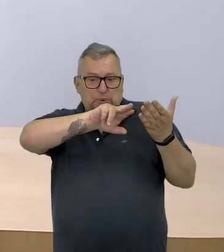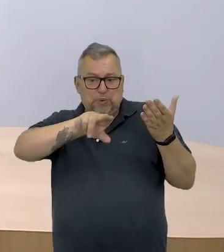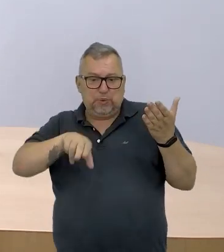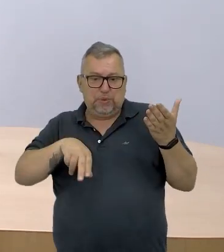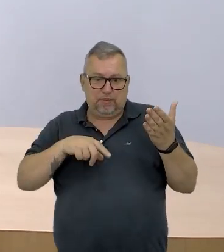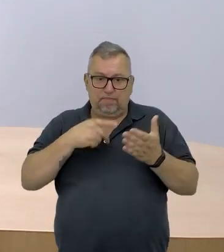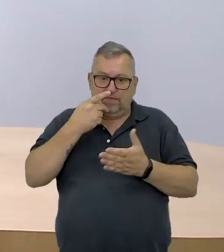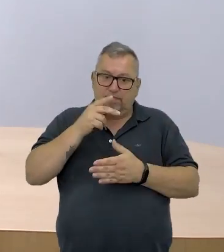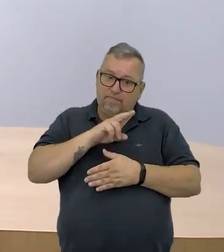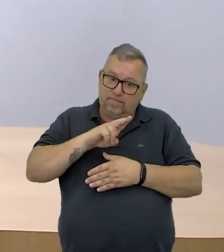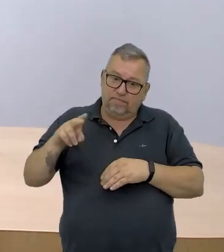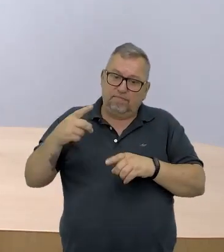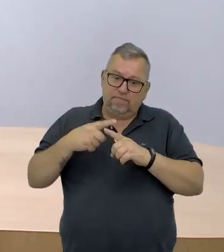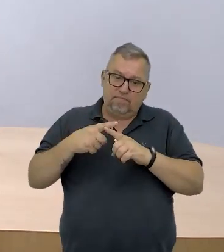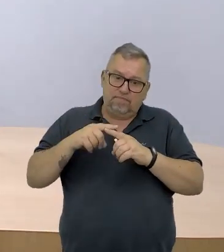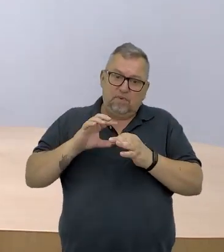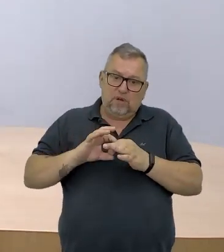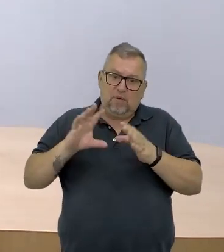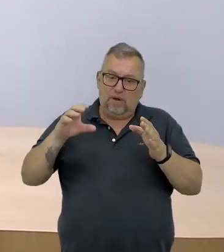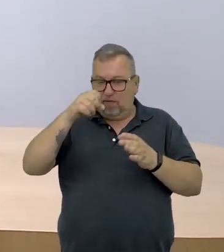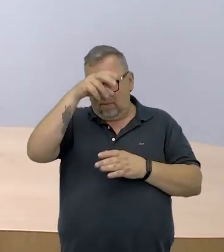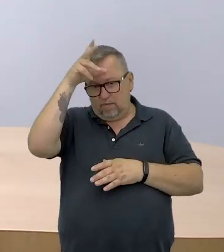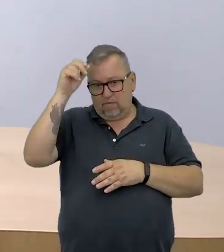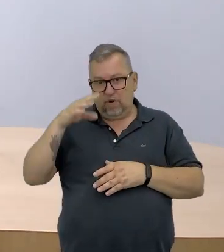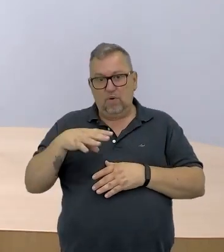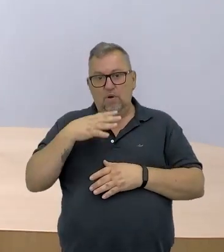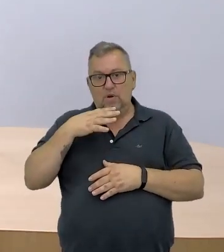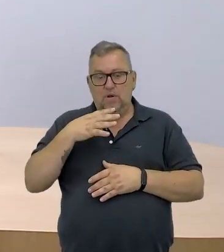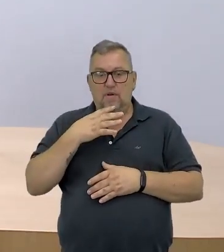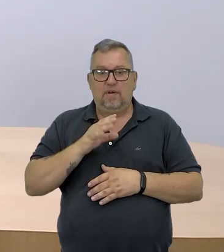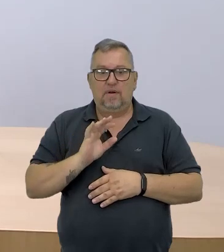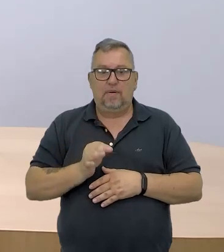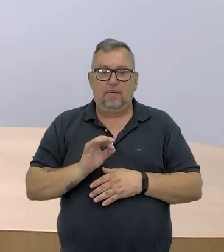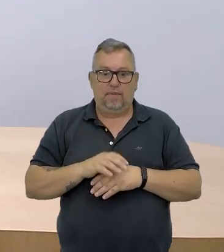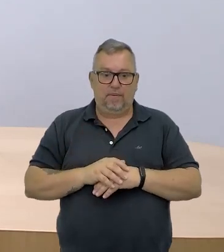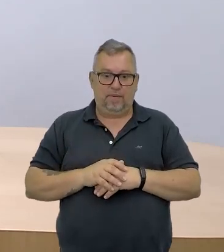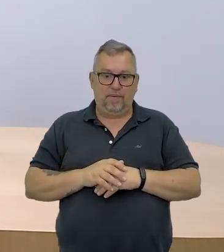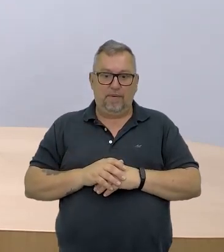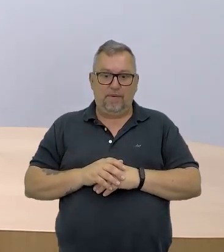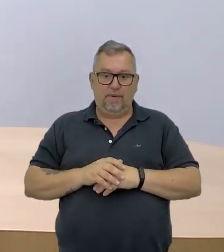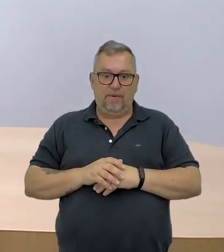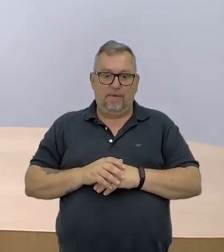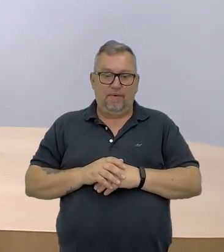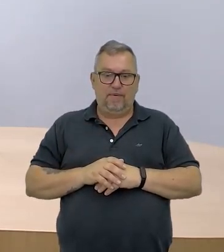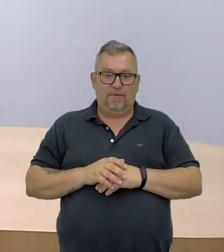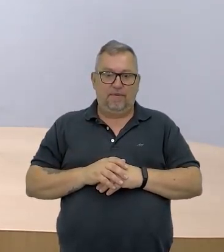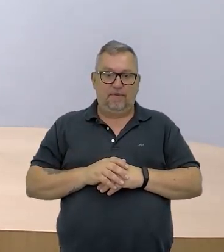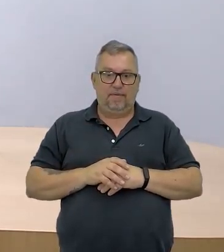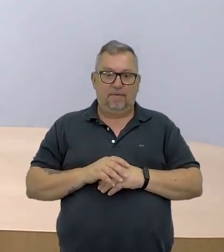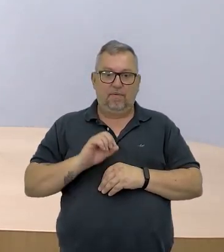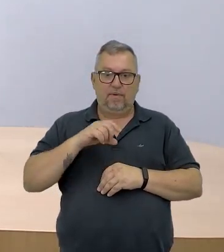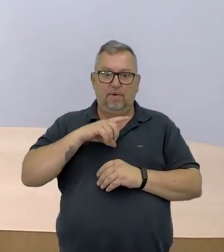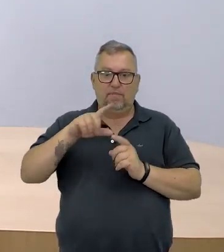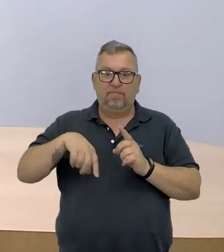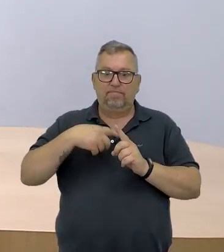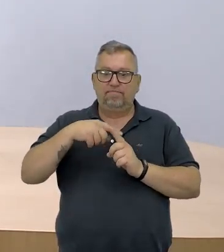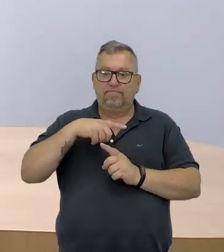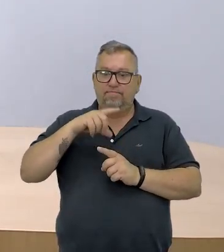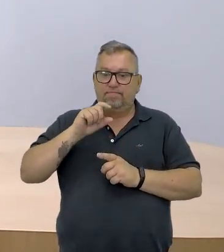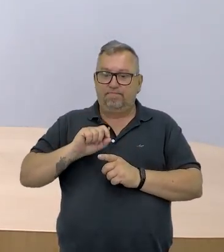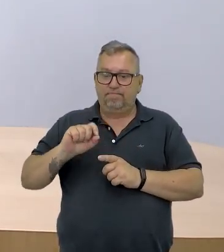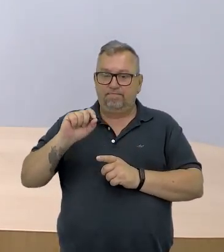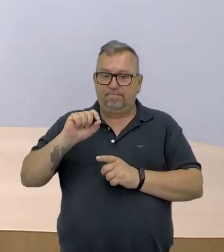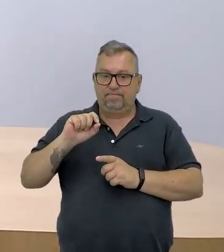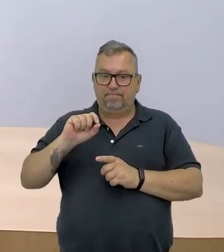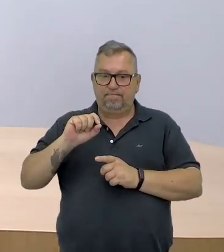falando o nome das plataformas porque são plataformas que vocês já conhecem, né? Tá certo? Muito bem. O que mais que a gente tem aí? Ó,